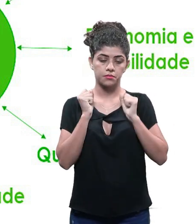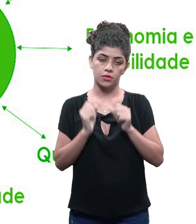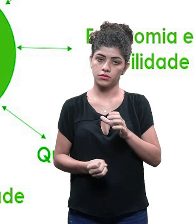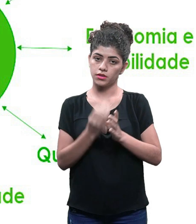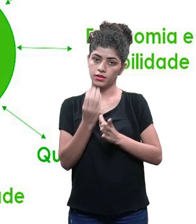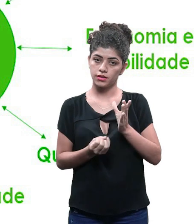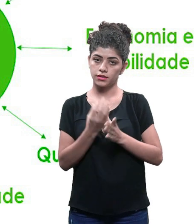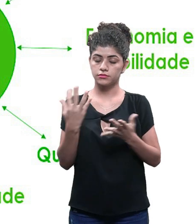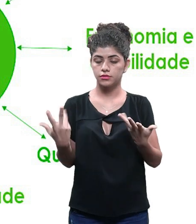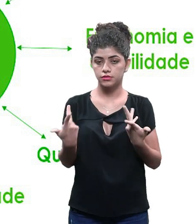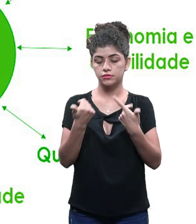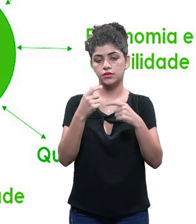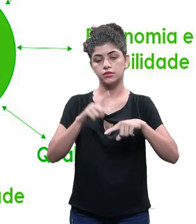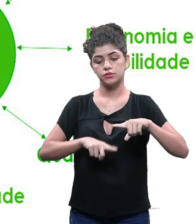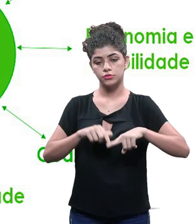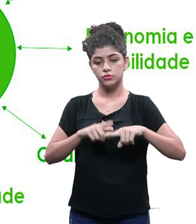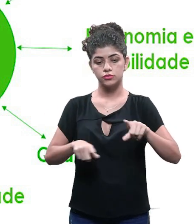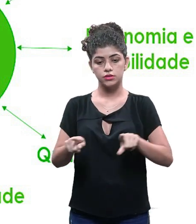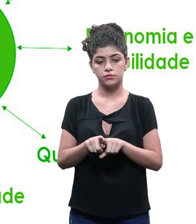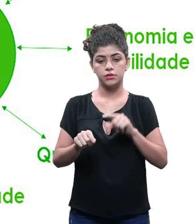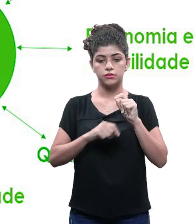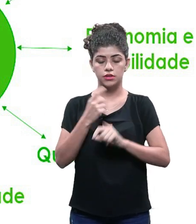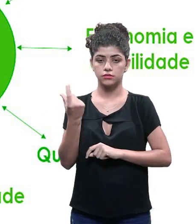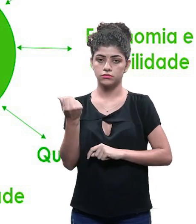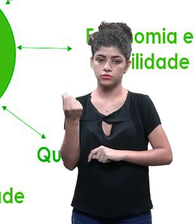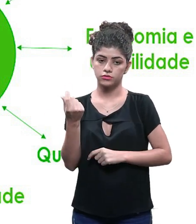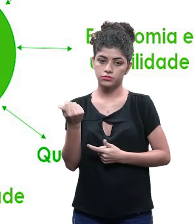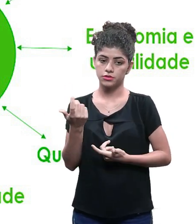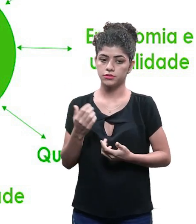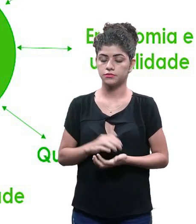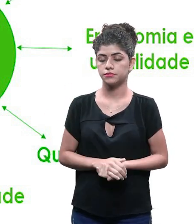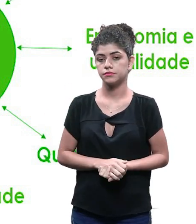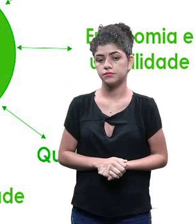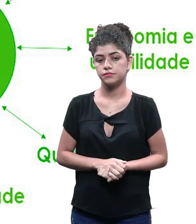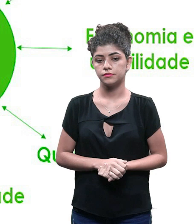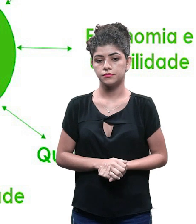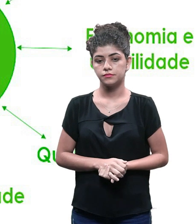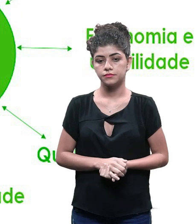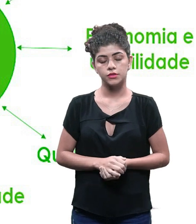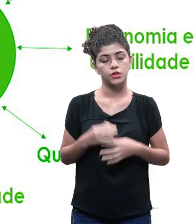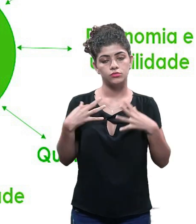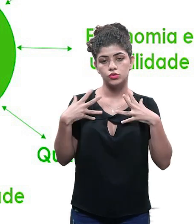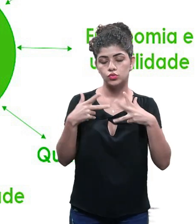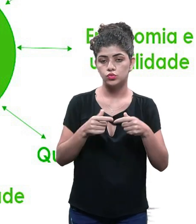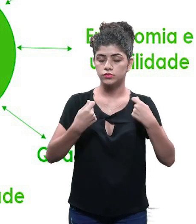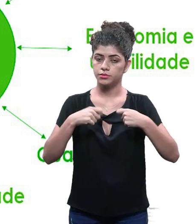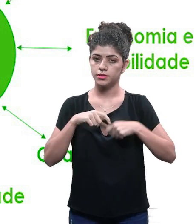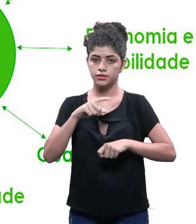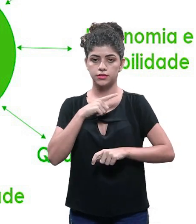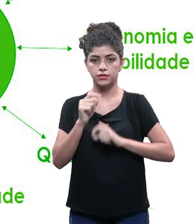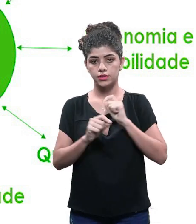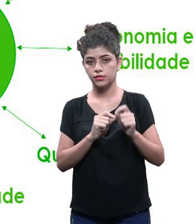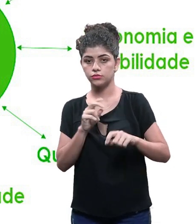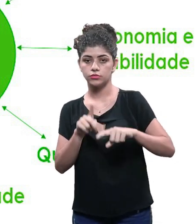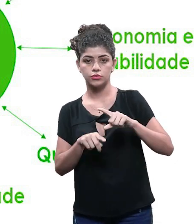você pode fabricar, a qualidade desse produto e a questão de ergonomia, usabilidade também. Tudo isso, você tem que